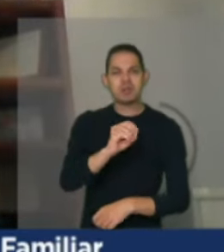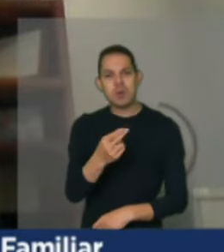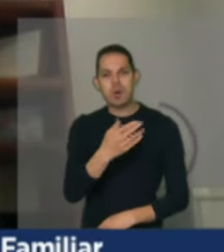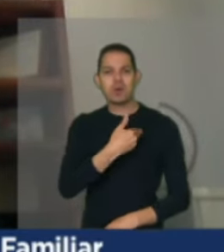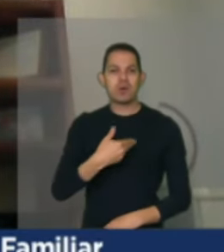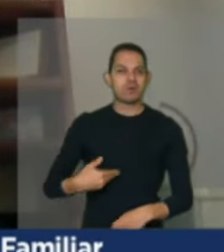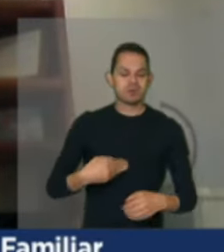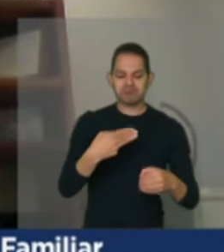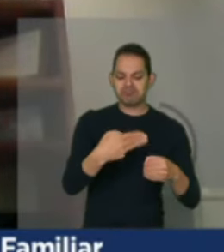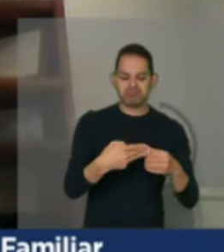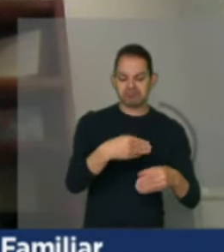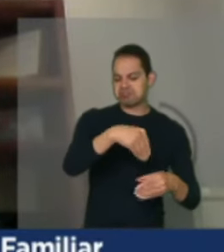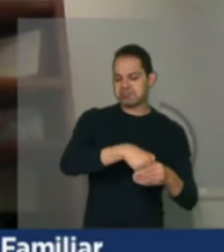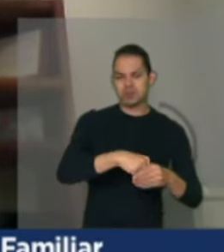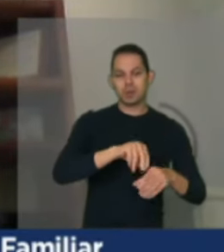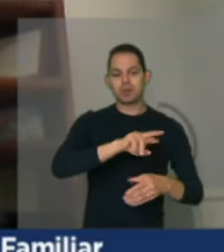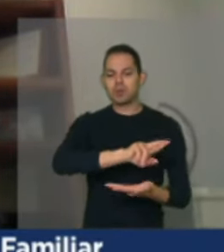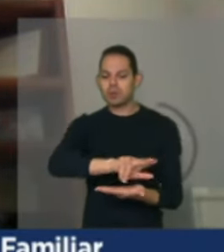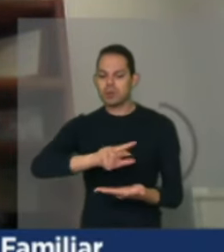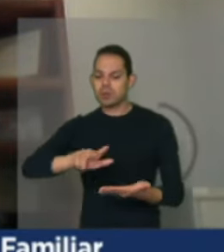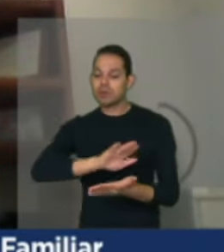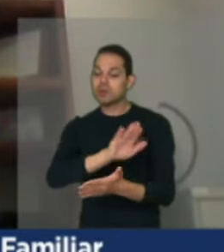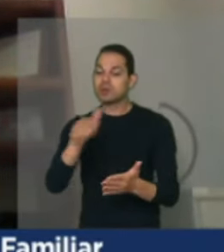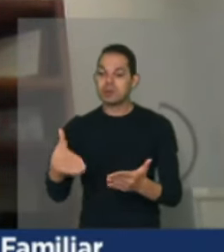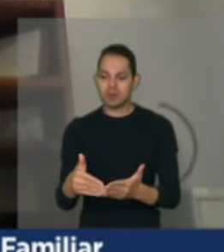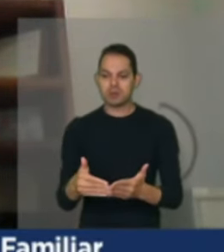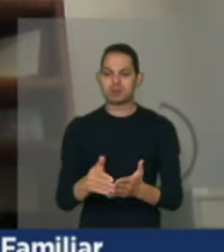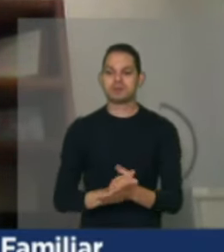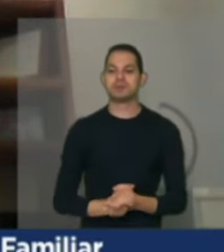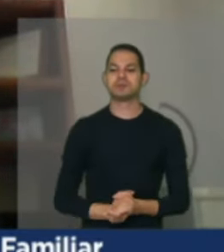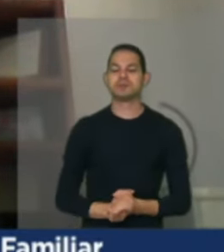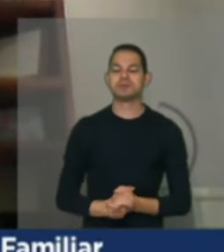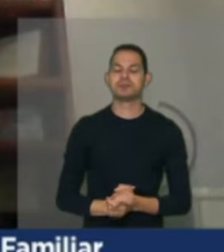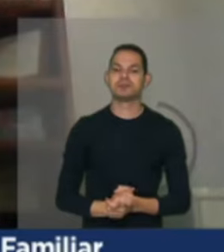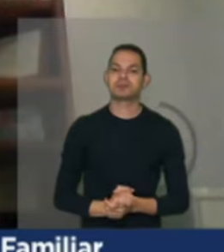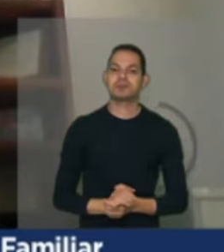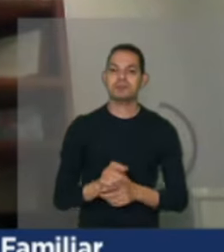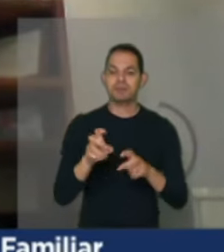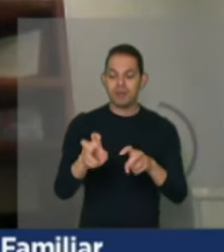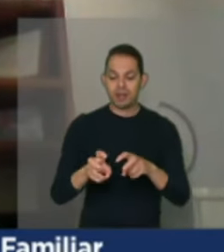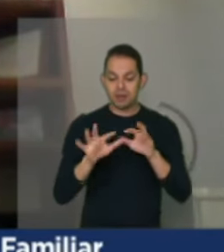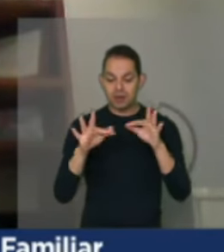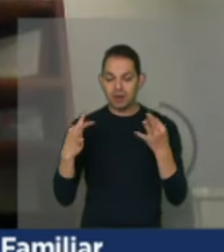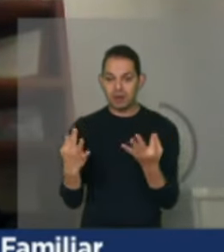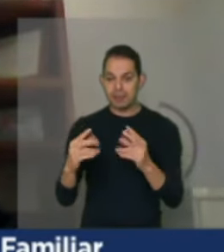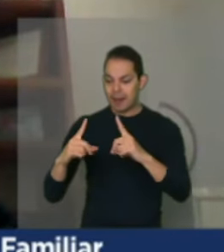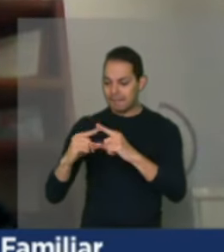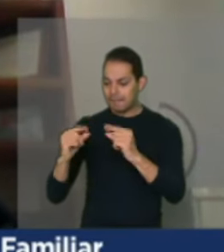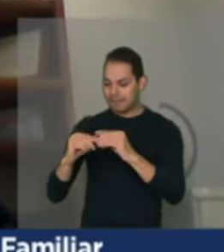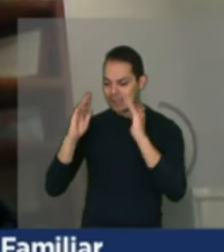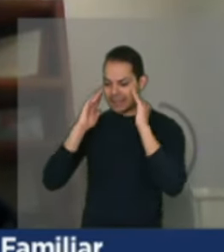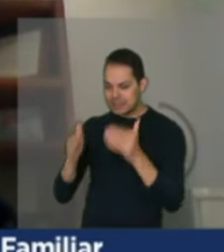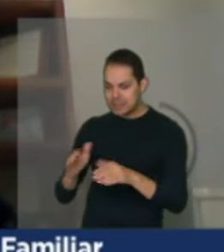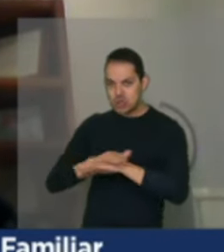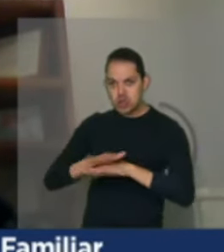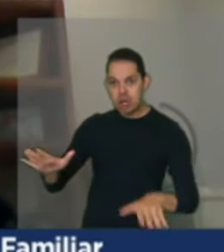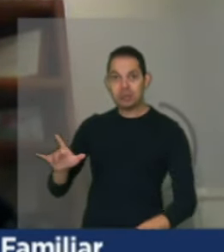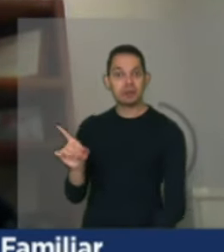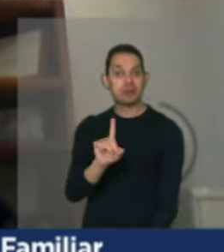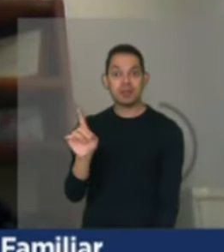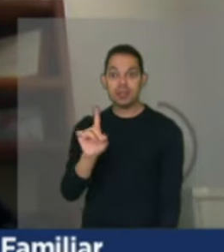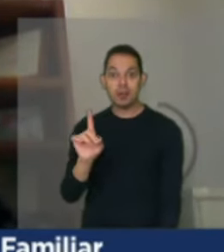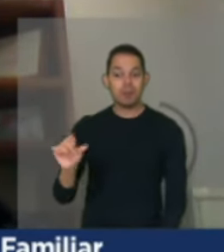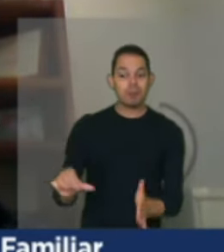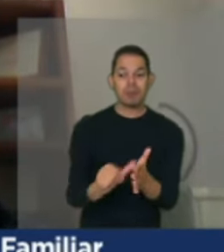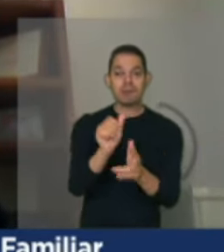municipais. Não tem como pensar uma política para agricultura familiar só em Brasília. O primeiro ponto é isso, me parece que é